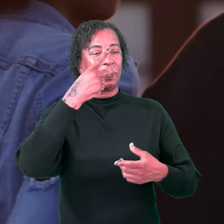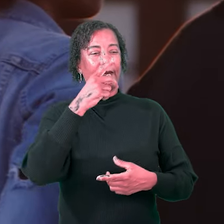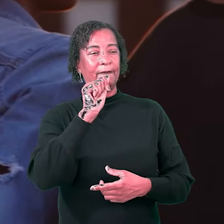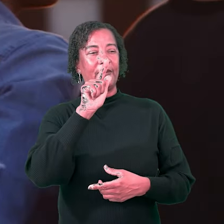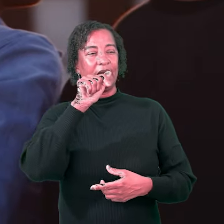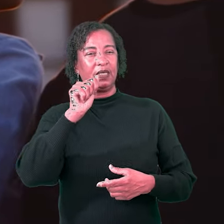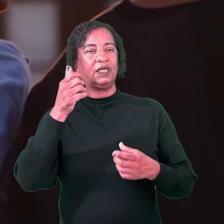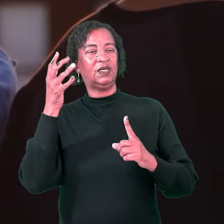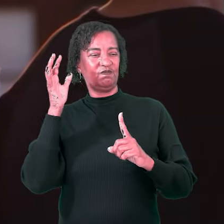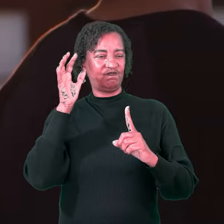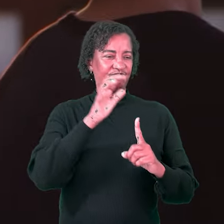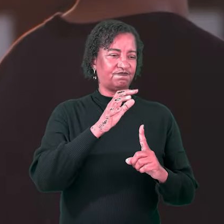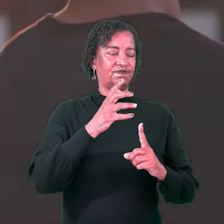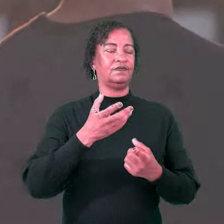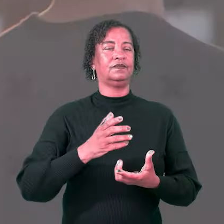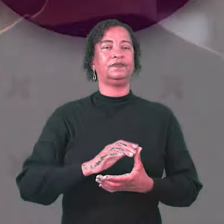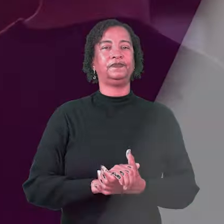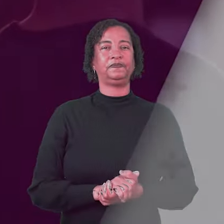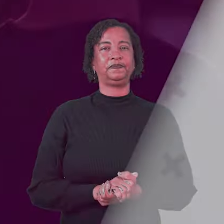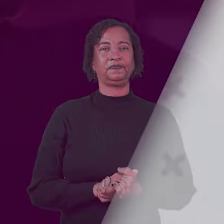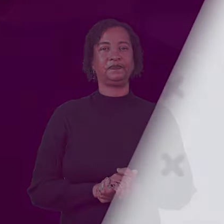hoje. Até o próximo programa.